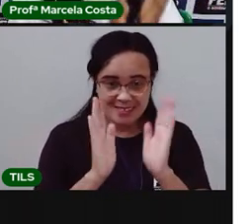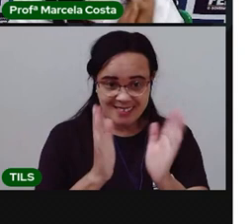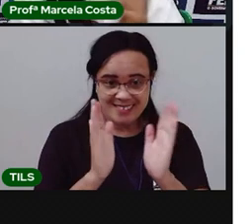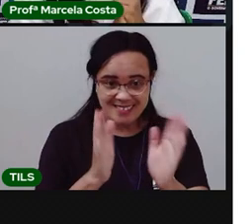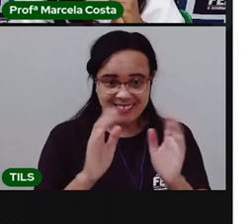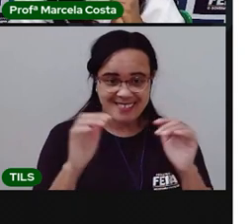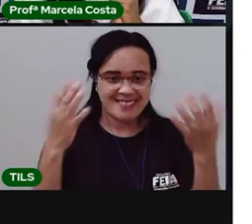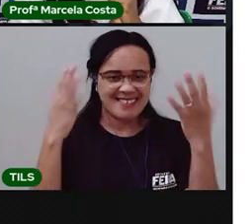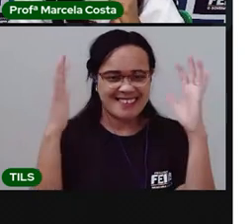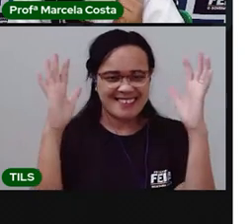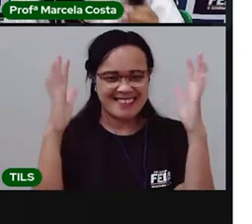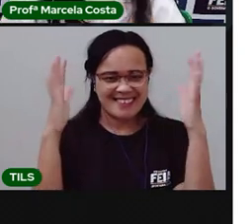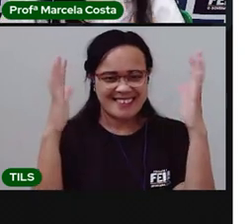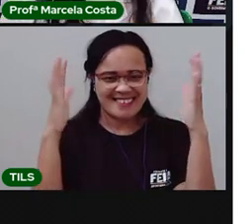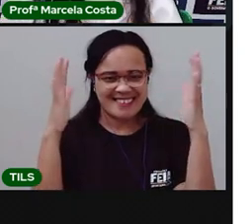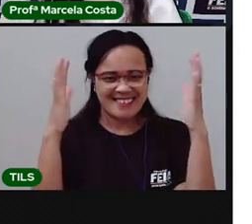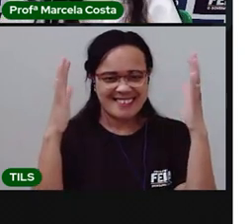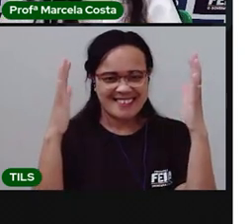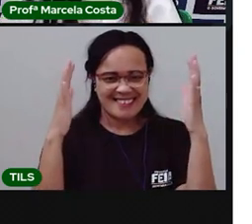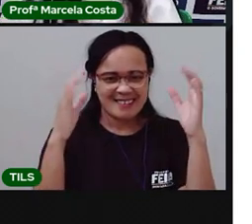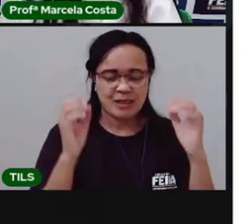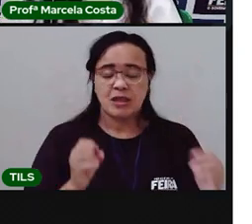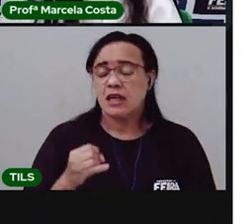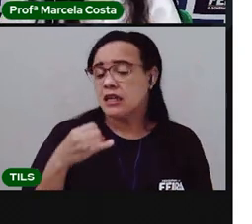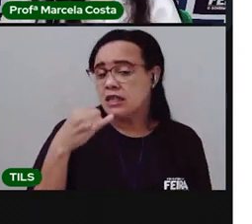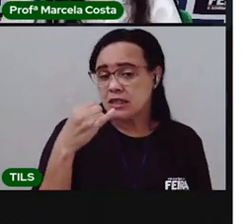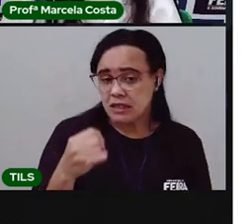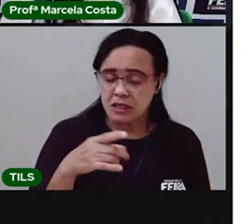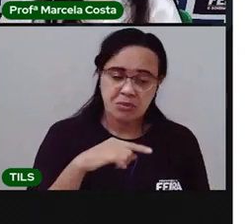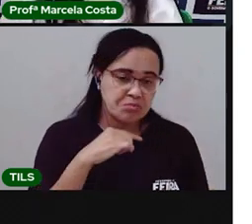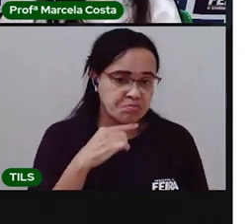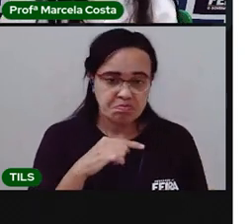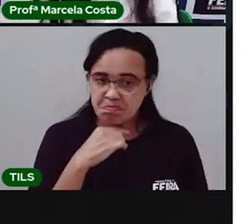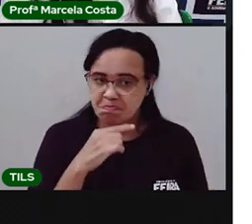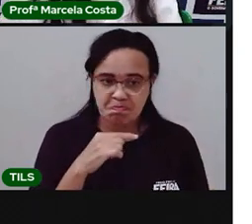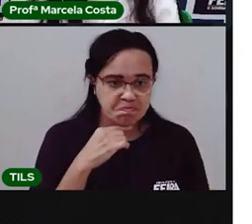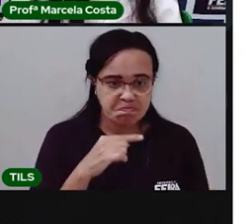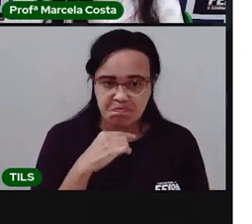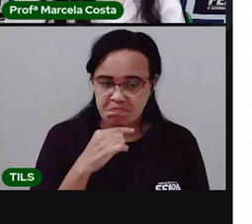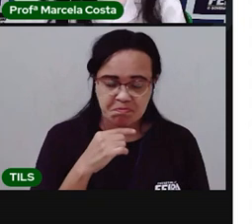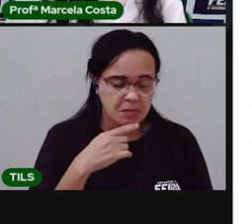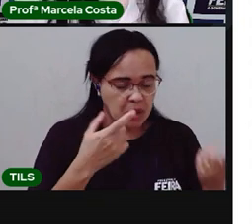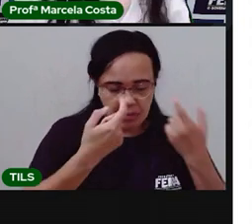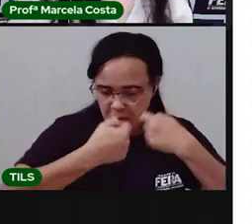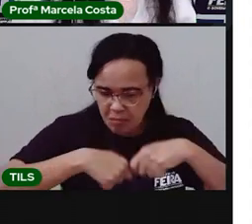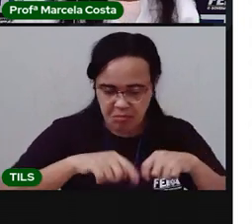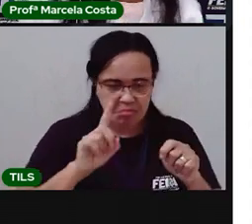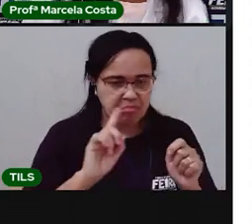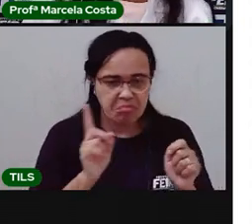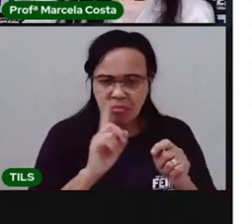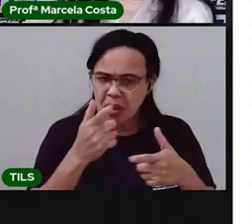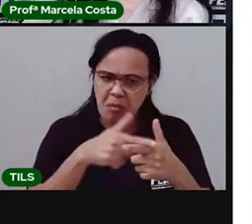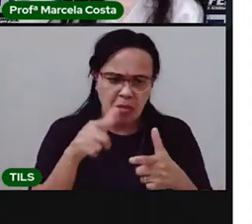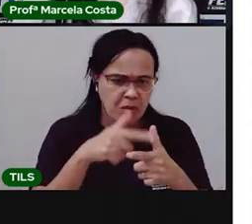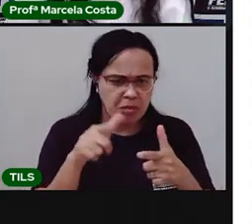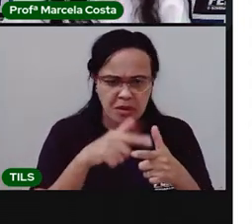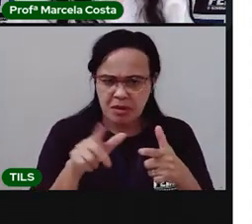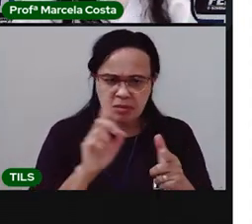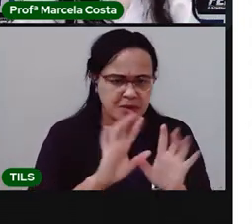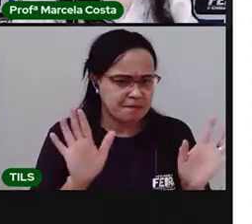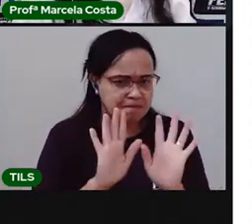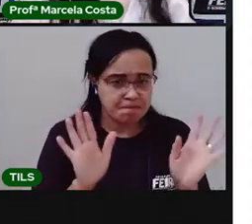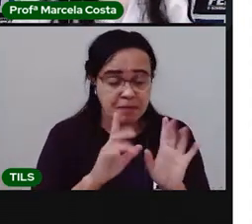Eba! Se não conseguiu, não terminou ainda, não tem problema. Assiste essa parte do vídeo de novo.